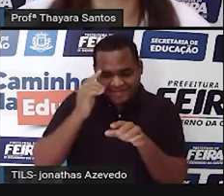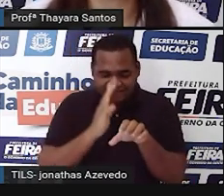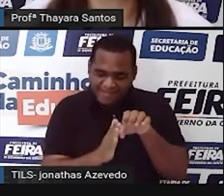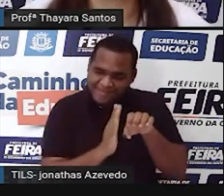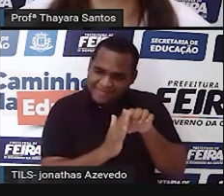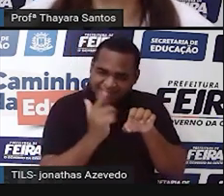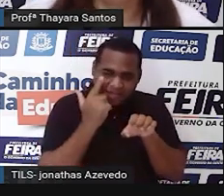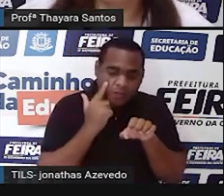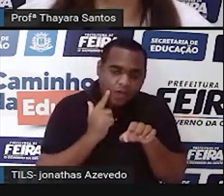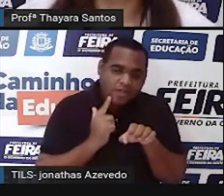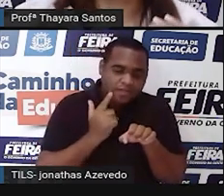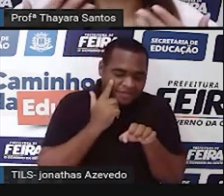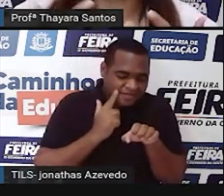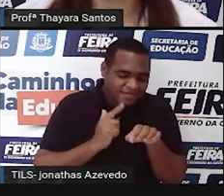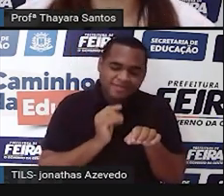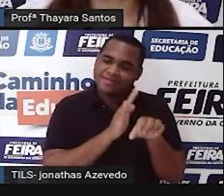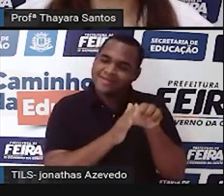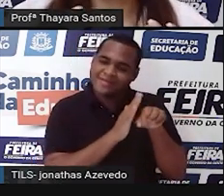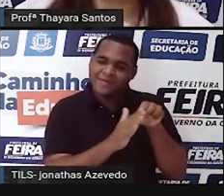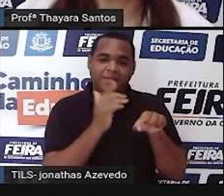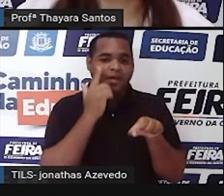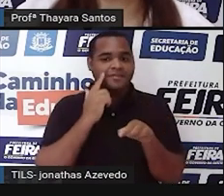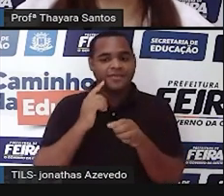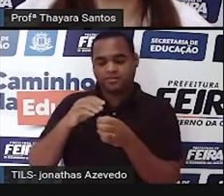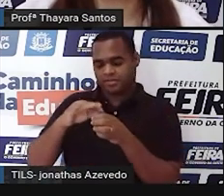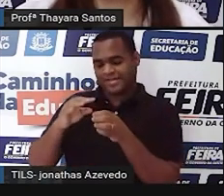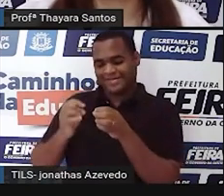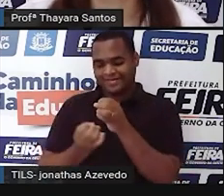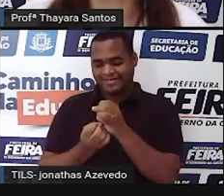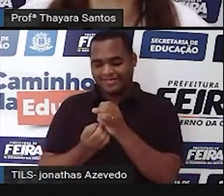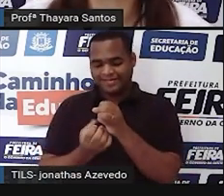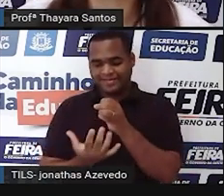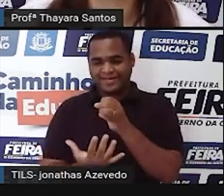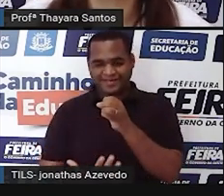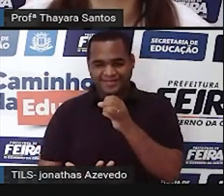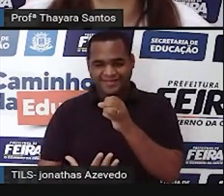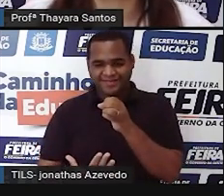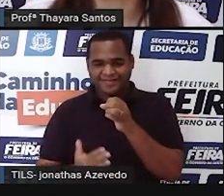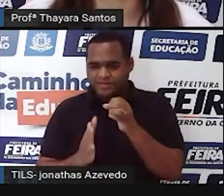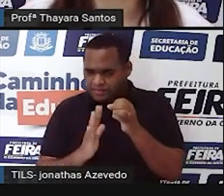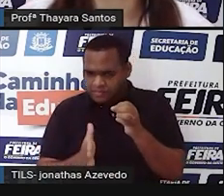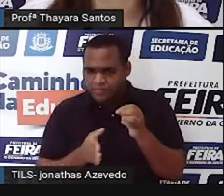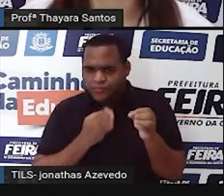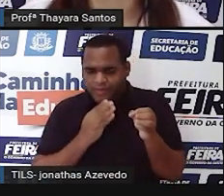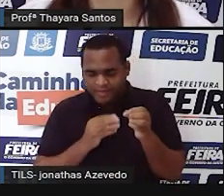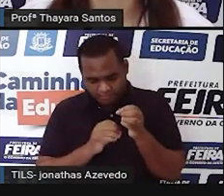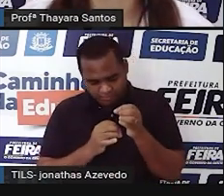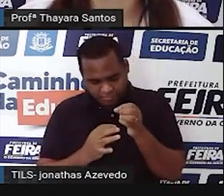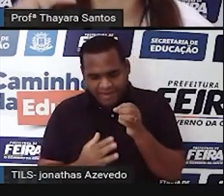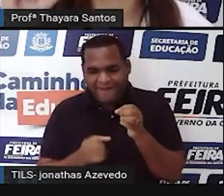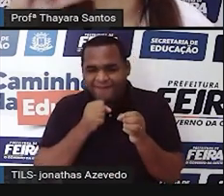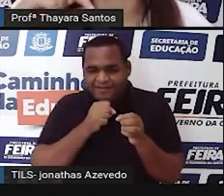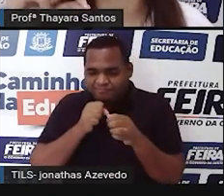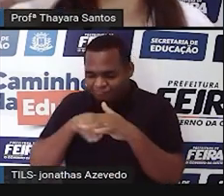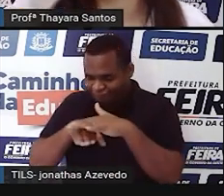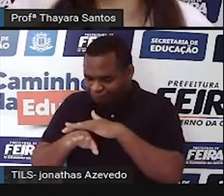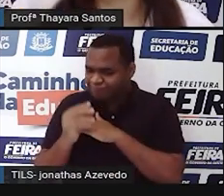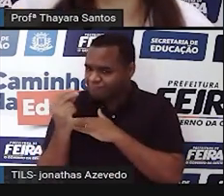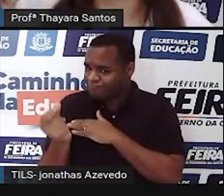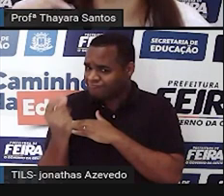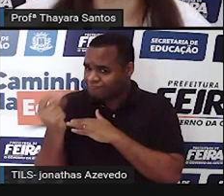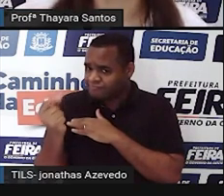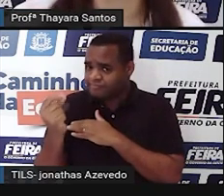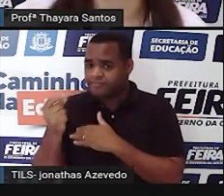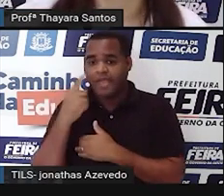se a gente tivesse pego um pedaço da raiz de cebola. Sabe quando a cebola já está um pouquinho velha, que fica na geladeira e começa a nascer uma